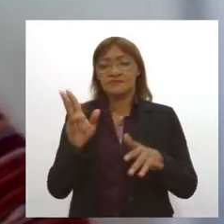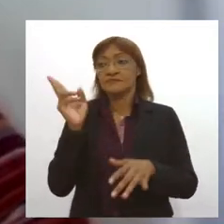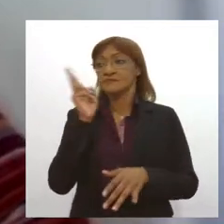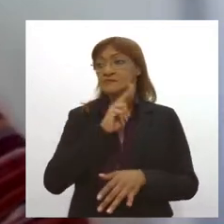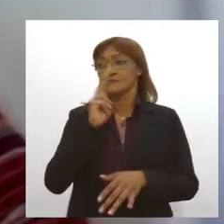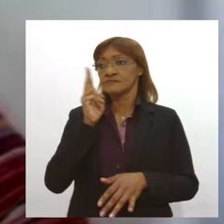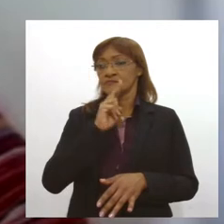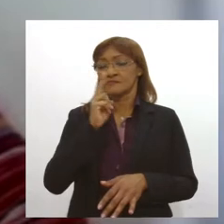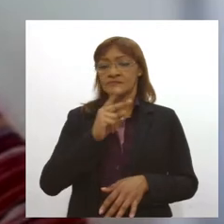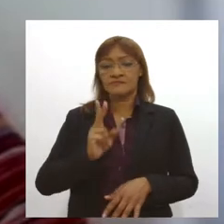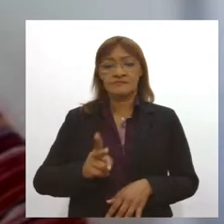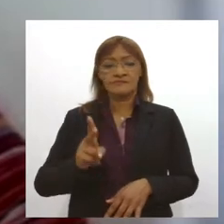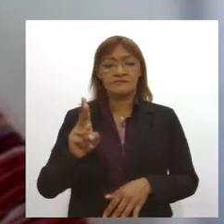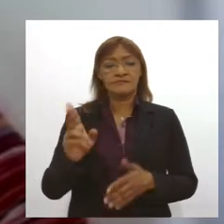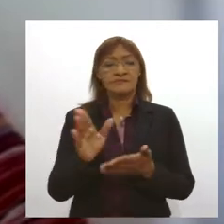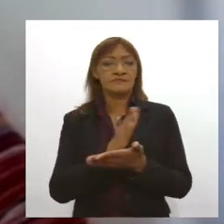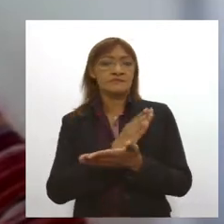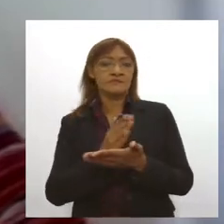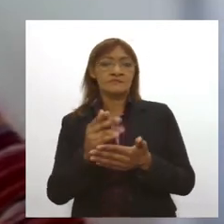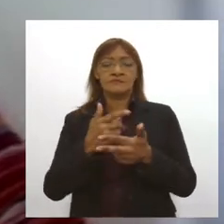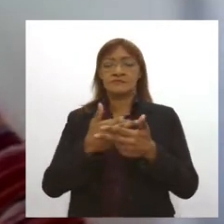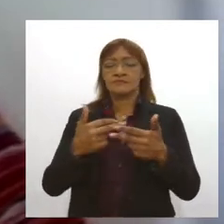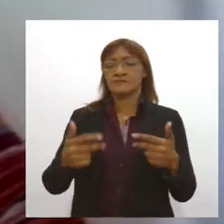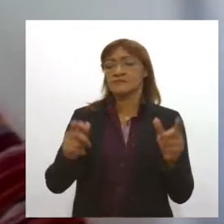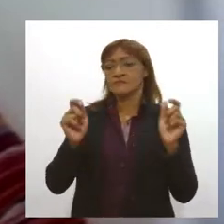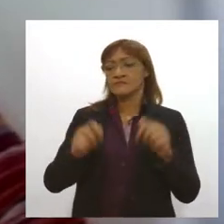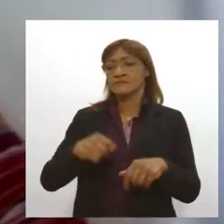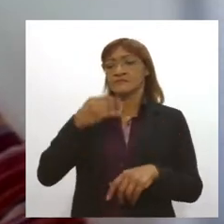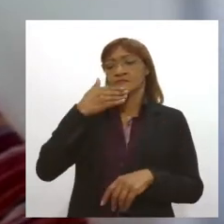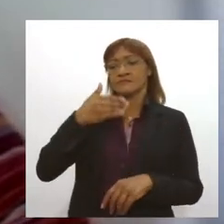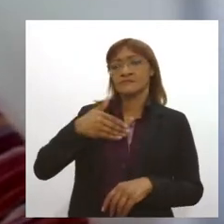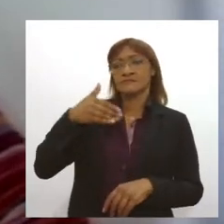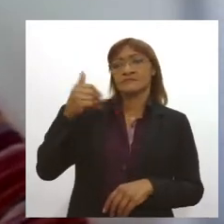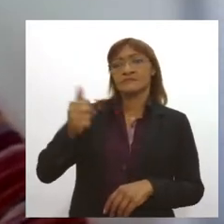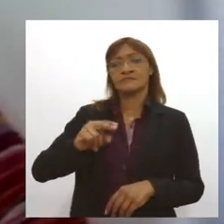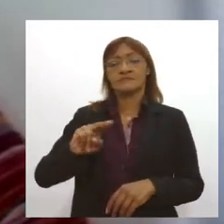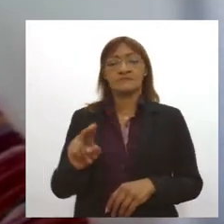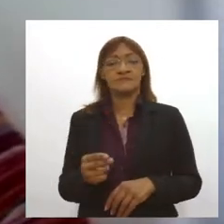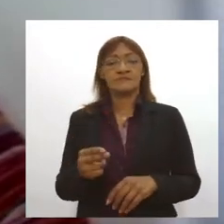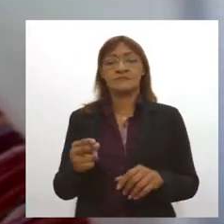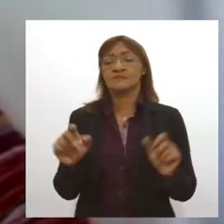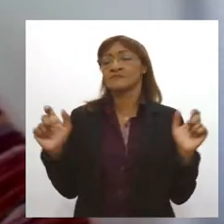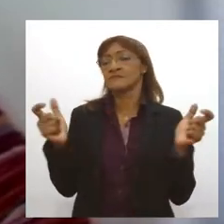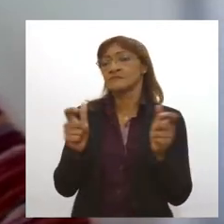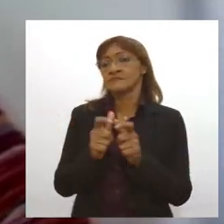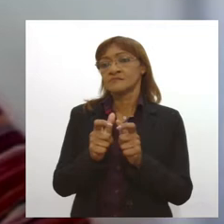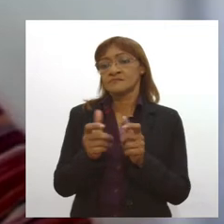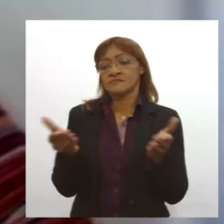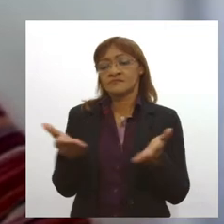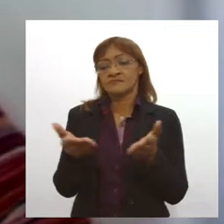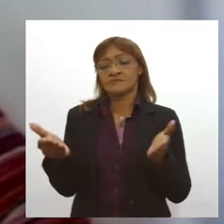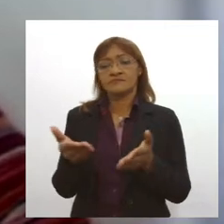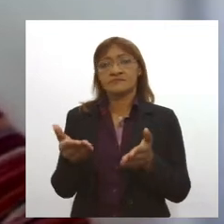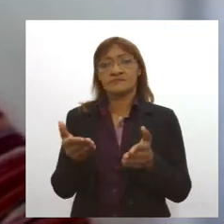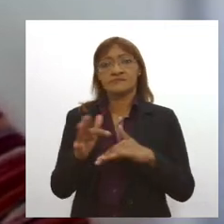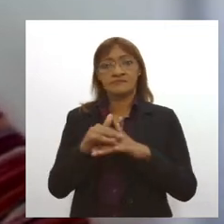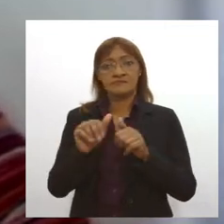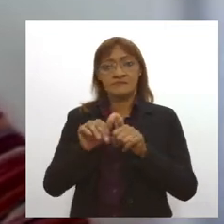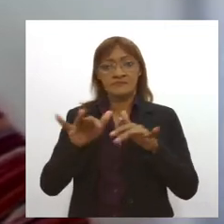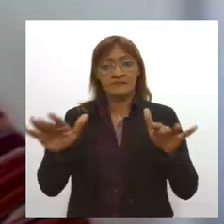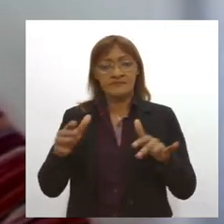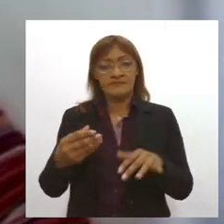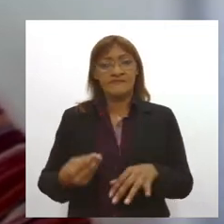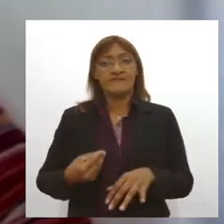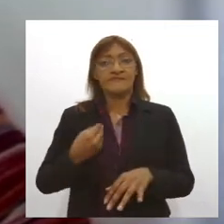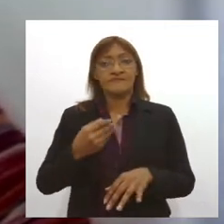em relação a algumas situações que podem melhorar ou amenizar o cenário que a gente tem enfrentado. E é esse o caso